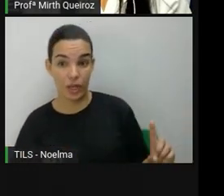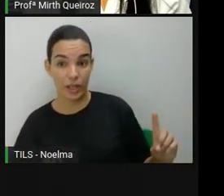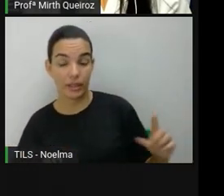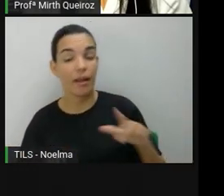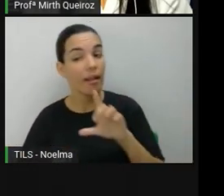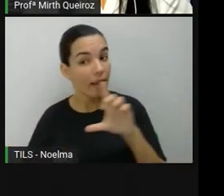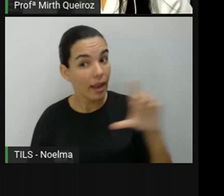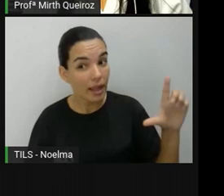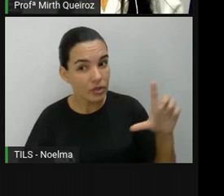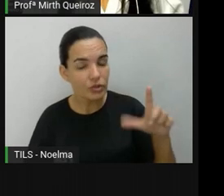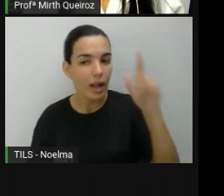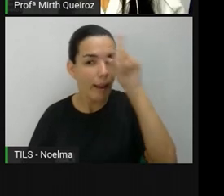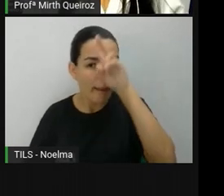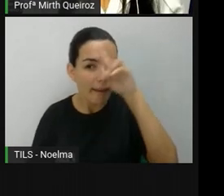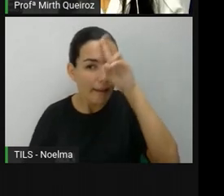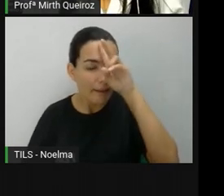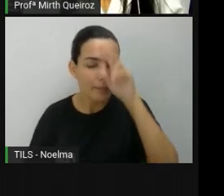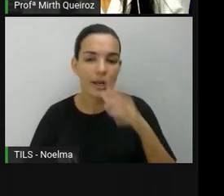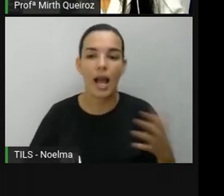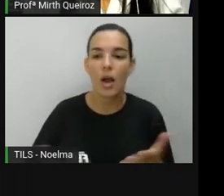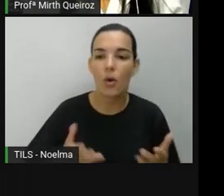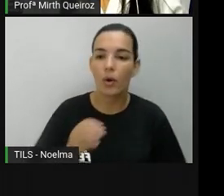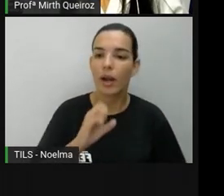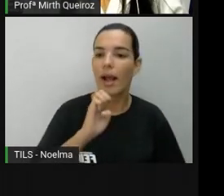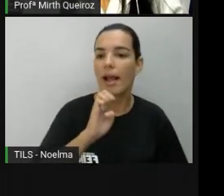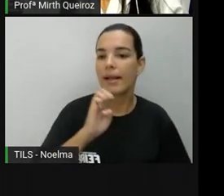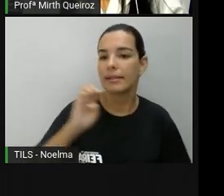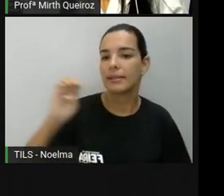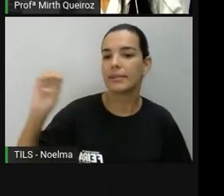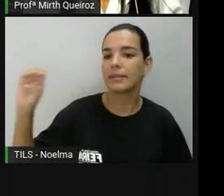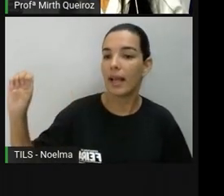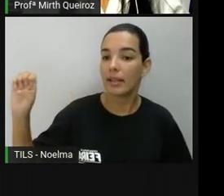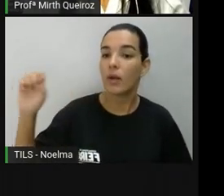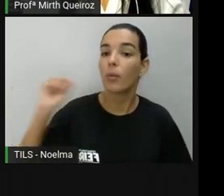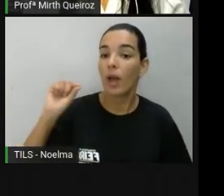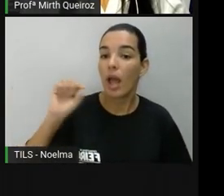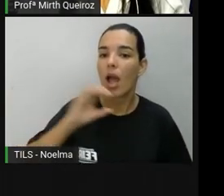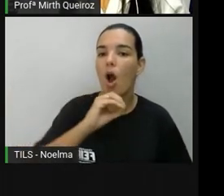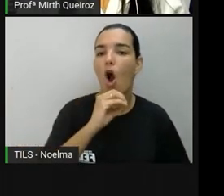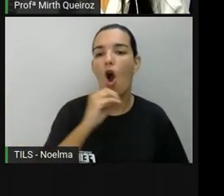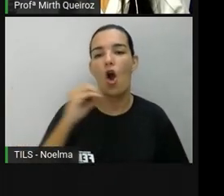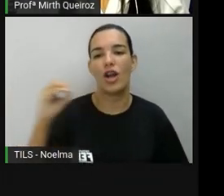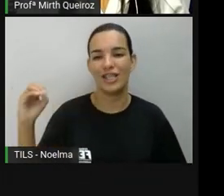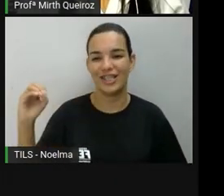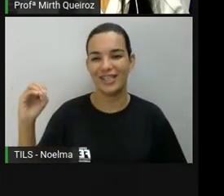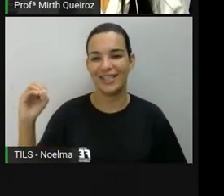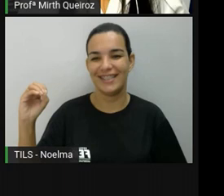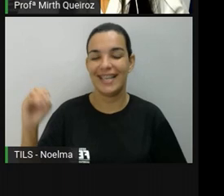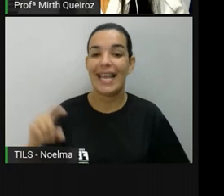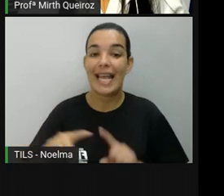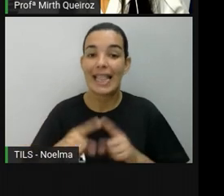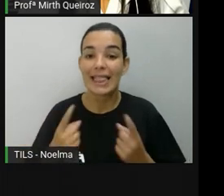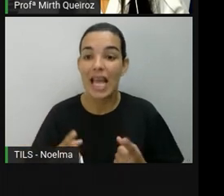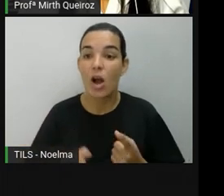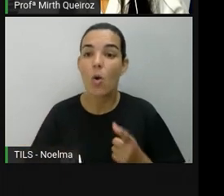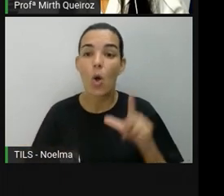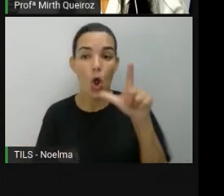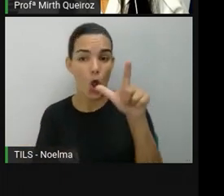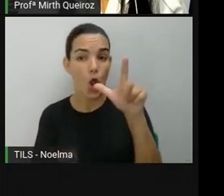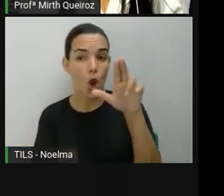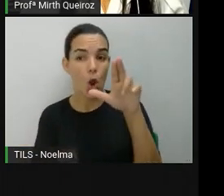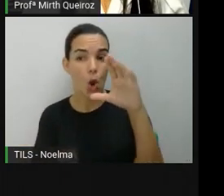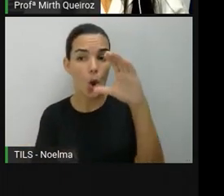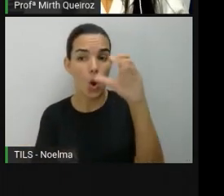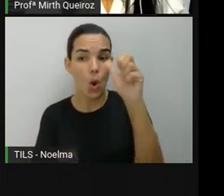leste. A esquerda de Lucas ficaria oeste. Lucas ele precisava voltar